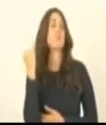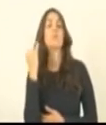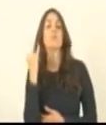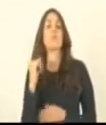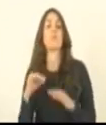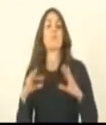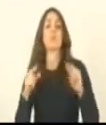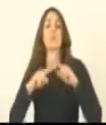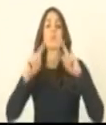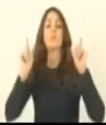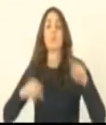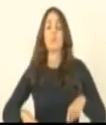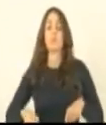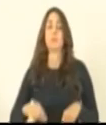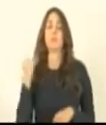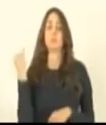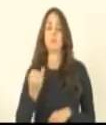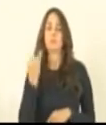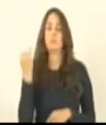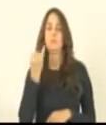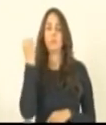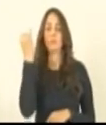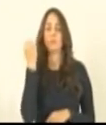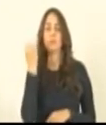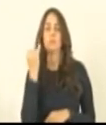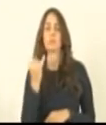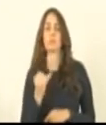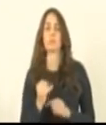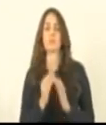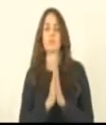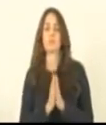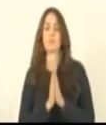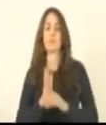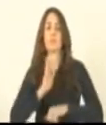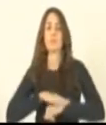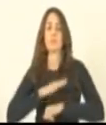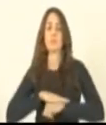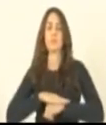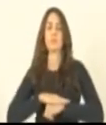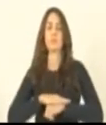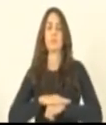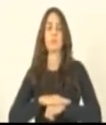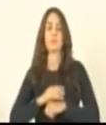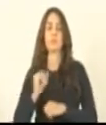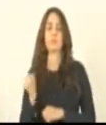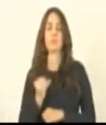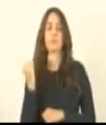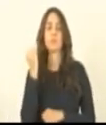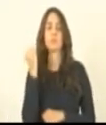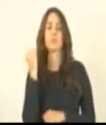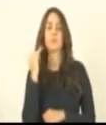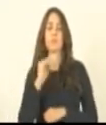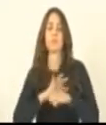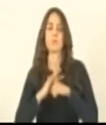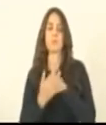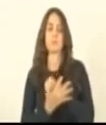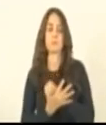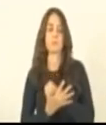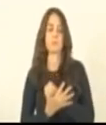os funcionários públicos. Muito importante, deputados. Por favor, compreenda esse momento. Compreenda o momento pelo qual nós passamos durante a pandemia.